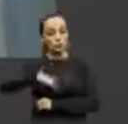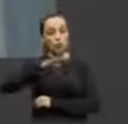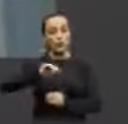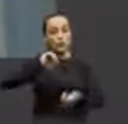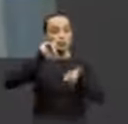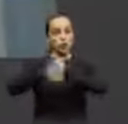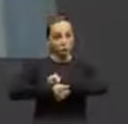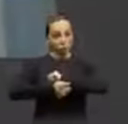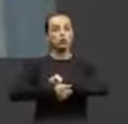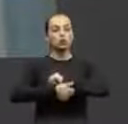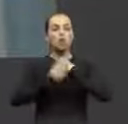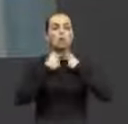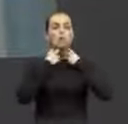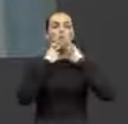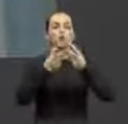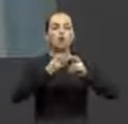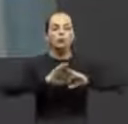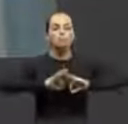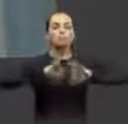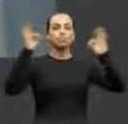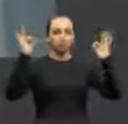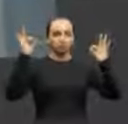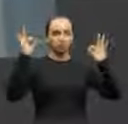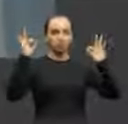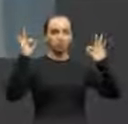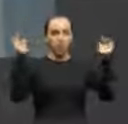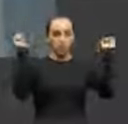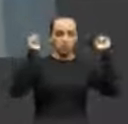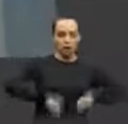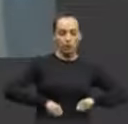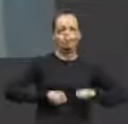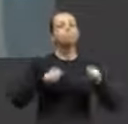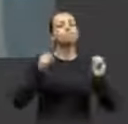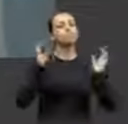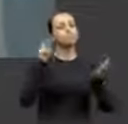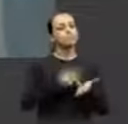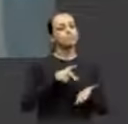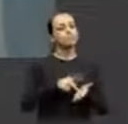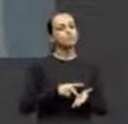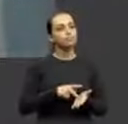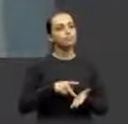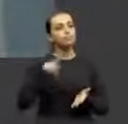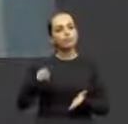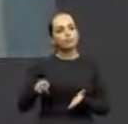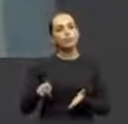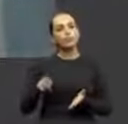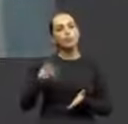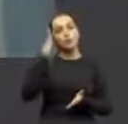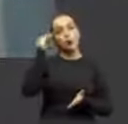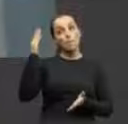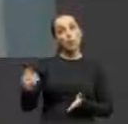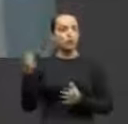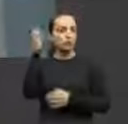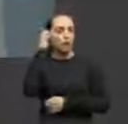aliada a uma voz privilegiada, uma competência incontestável. Conde era eclético e brilhou na radiofondia e no